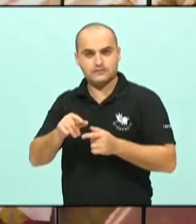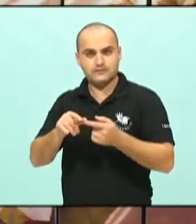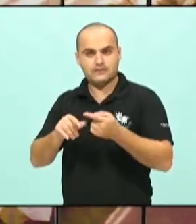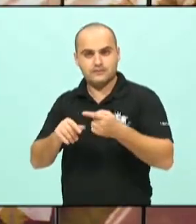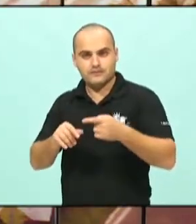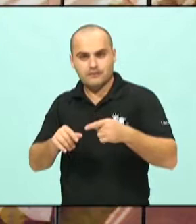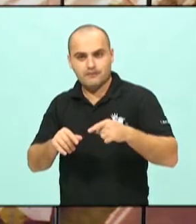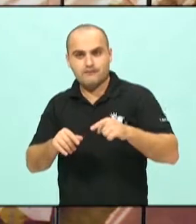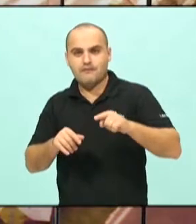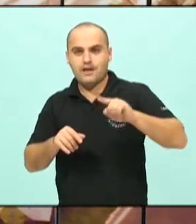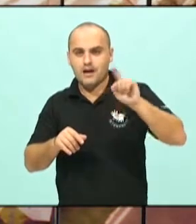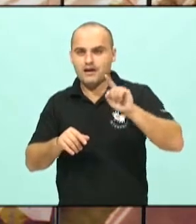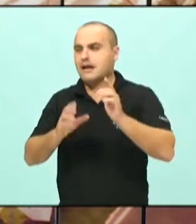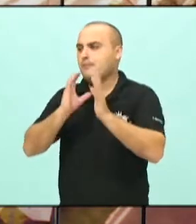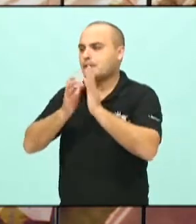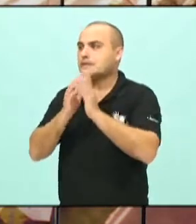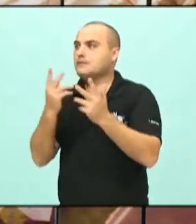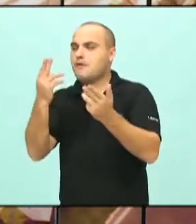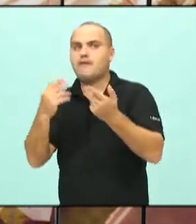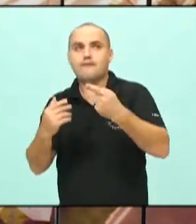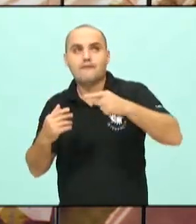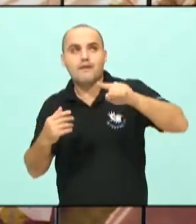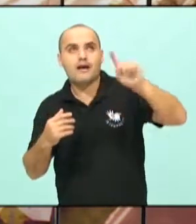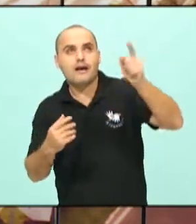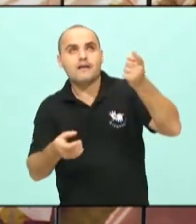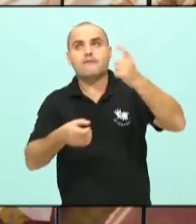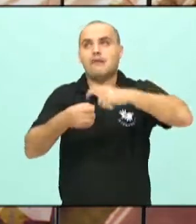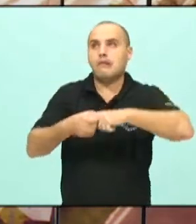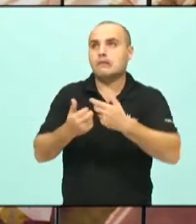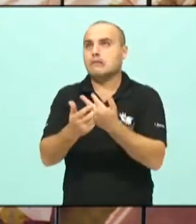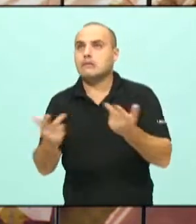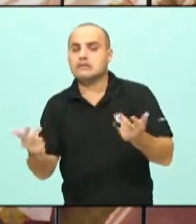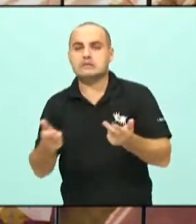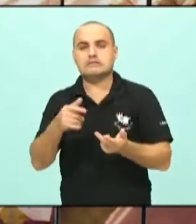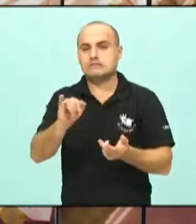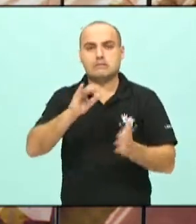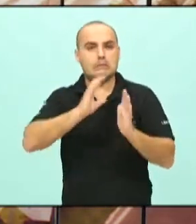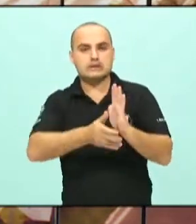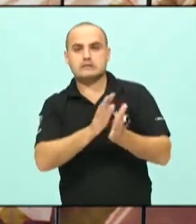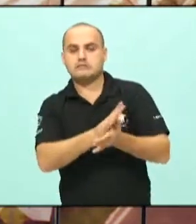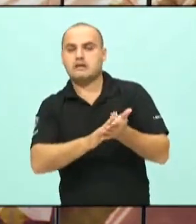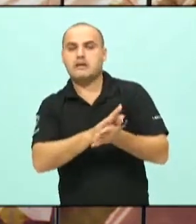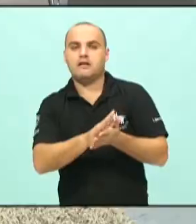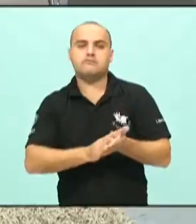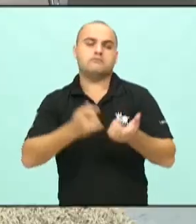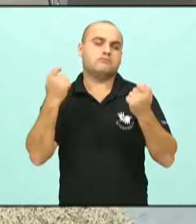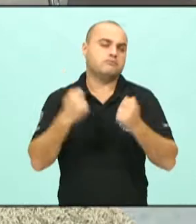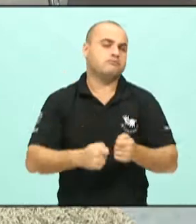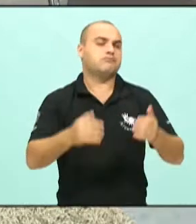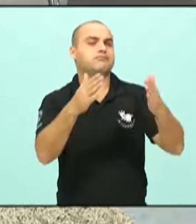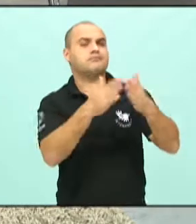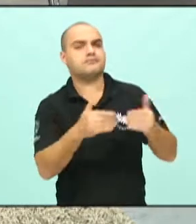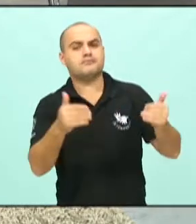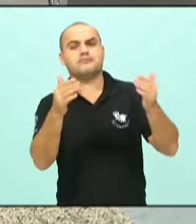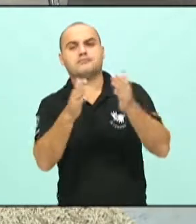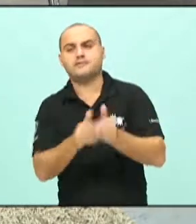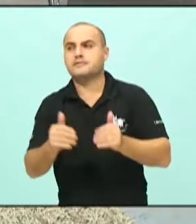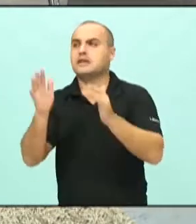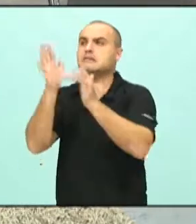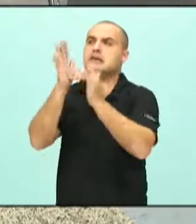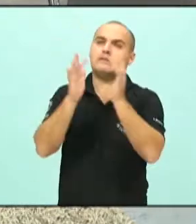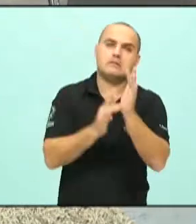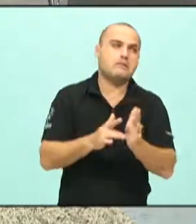pratinho, pode ser que venha alguma coisa. E aí, se não for do partido, aí tem que pedir para Jesus